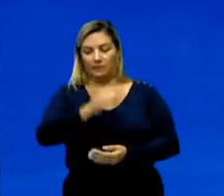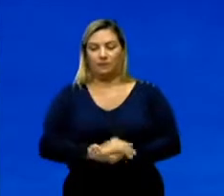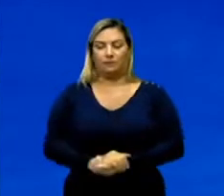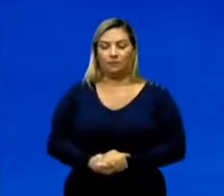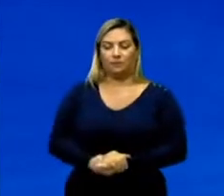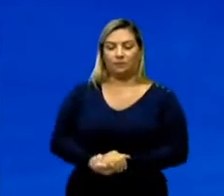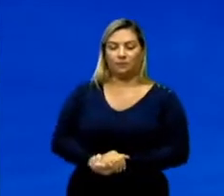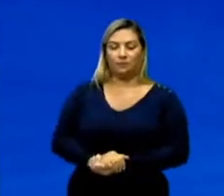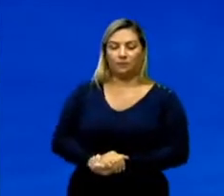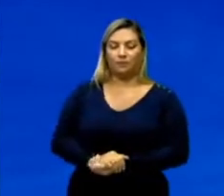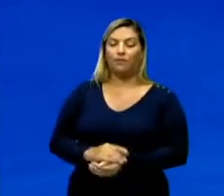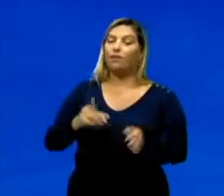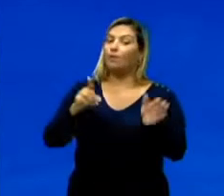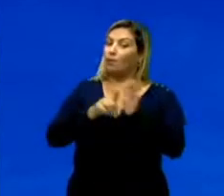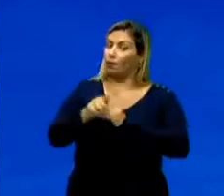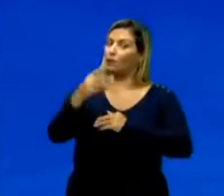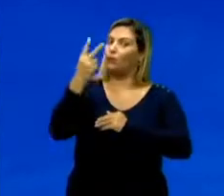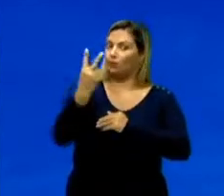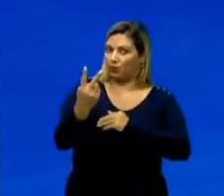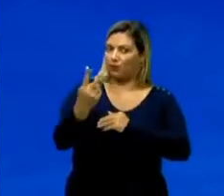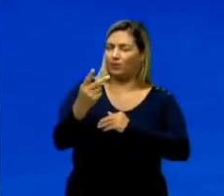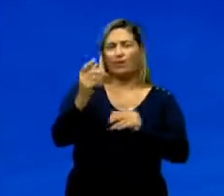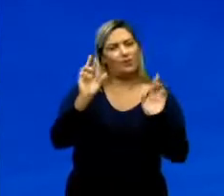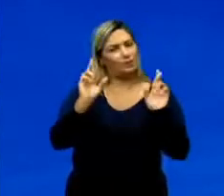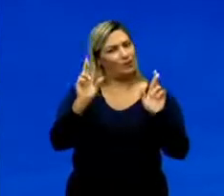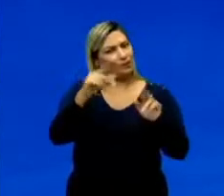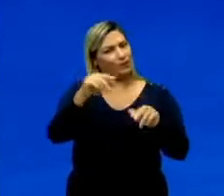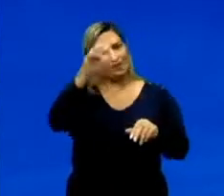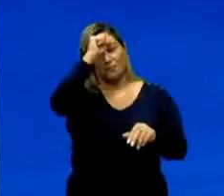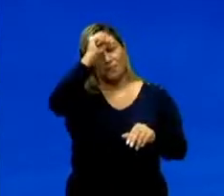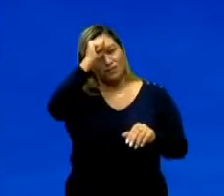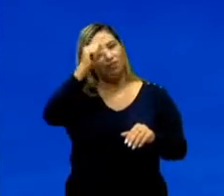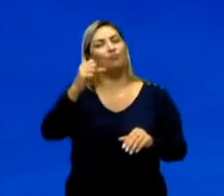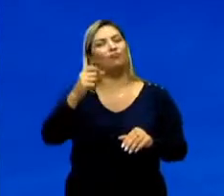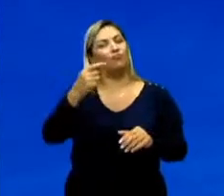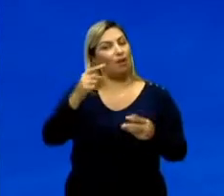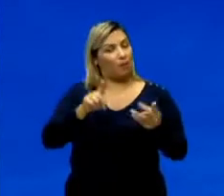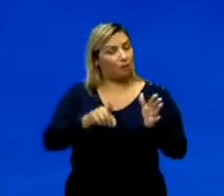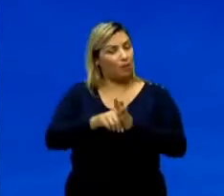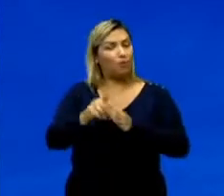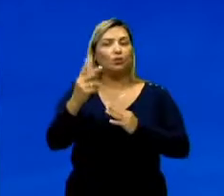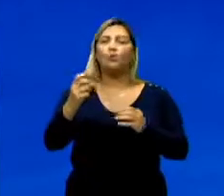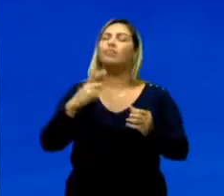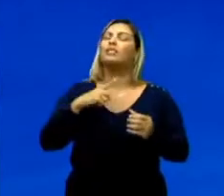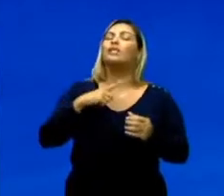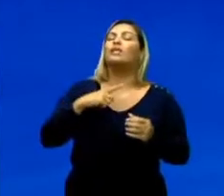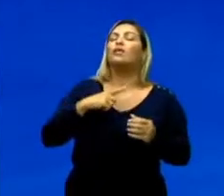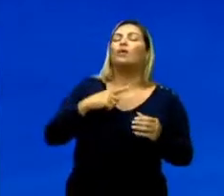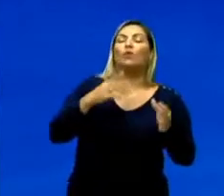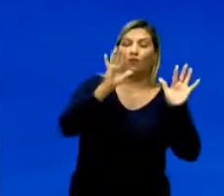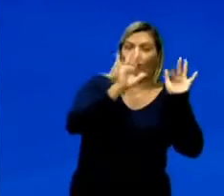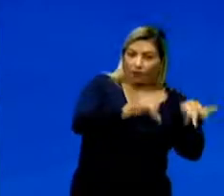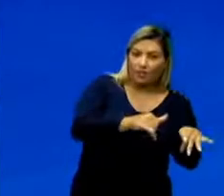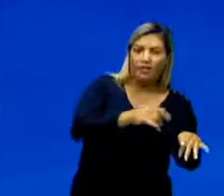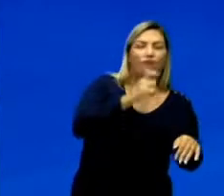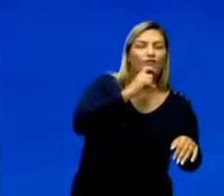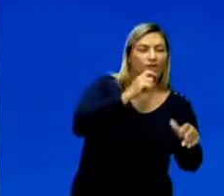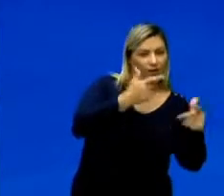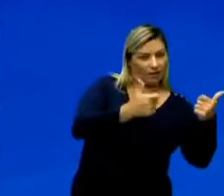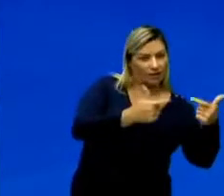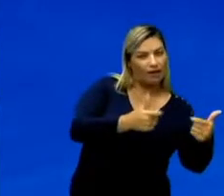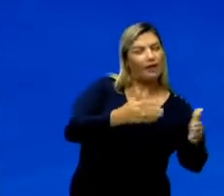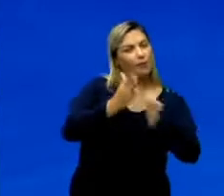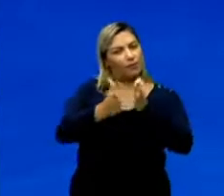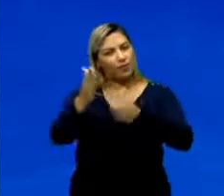questão 2. Espero que vocês tenham apreendido um pouco esse processo final da queda do muro de Berlim, o fim da Guerra Fria e o